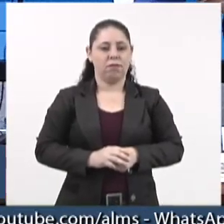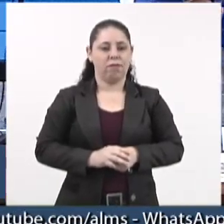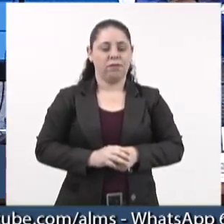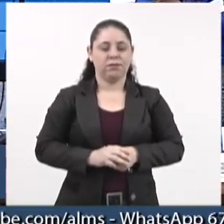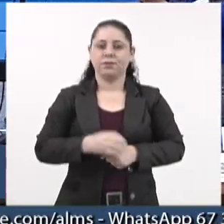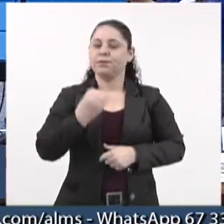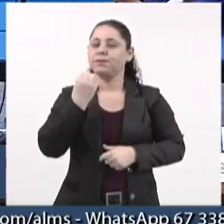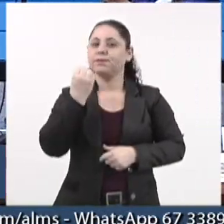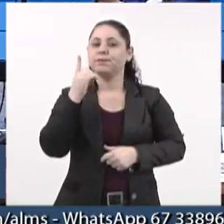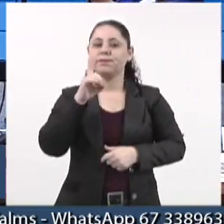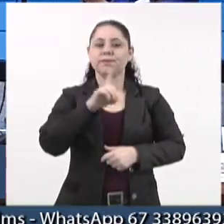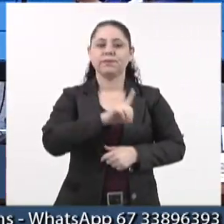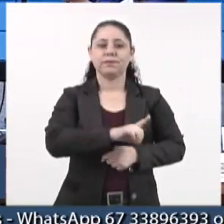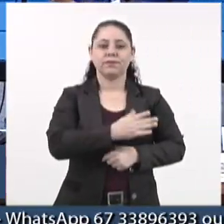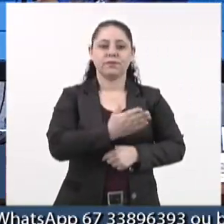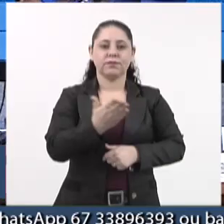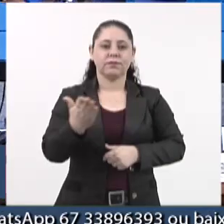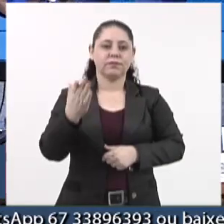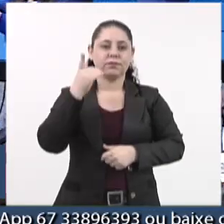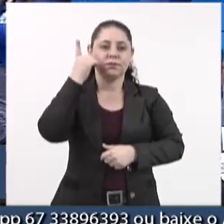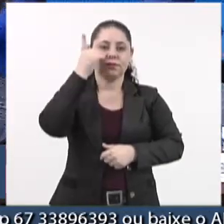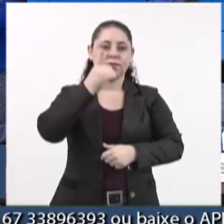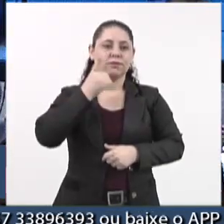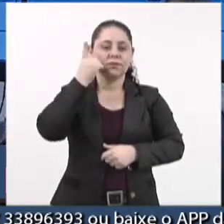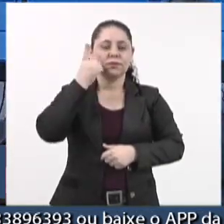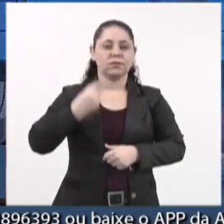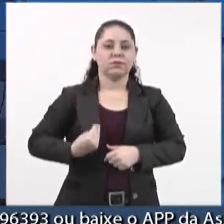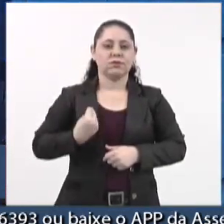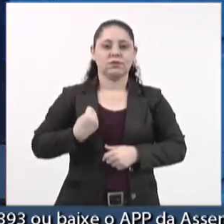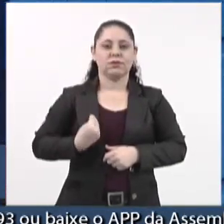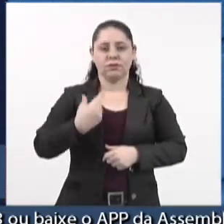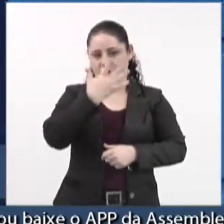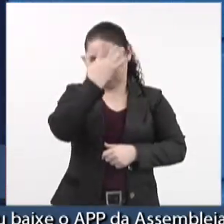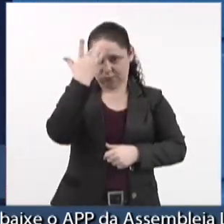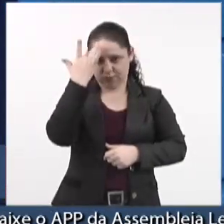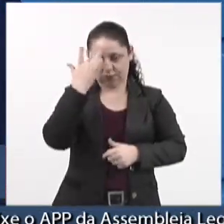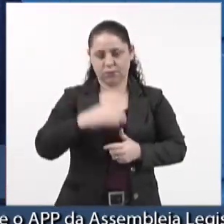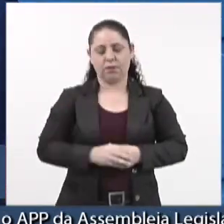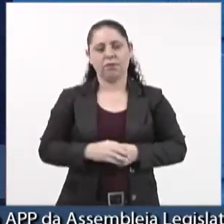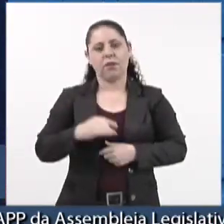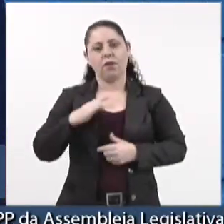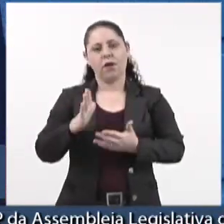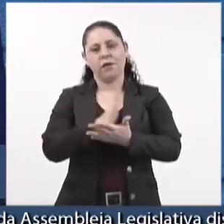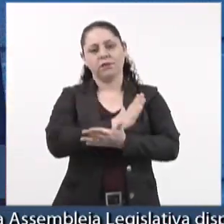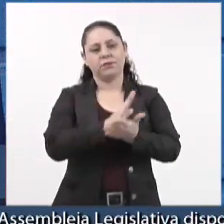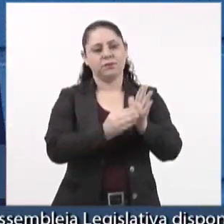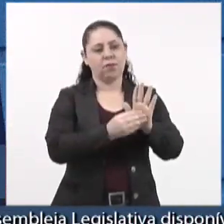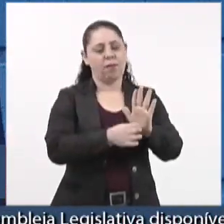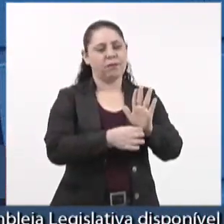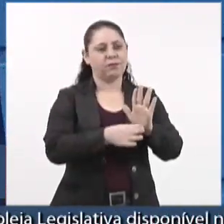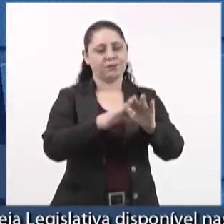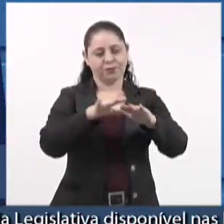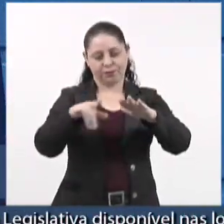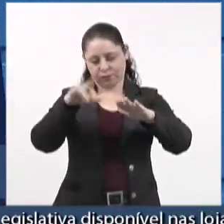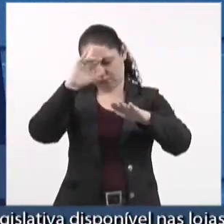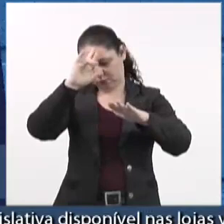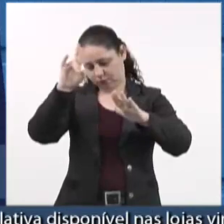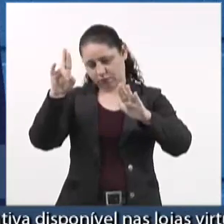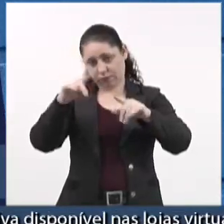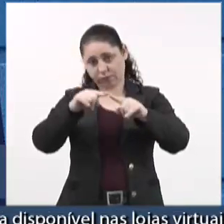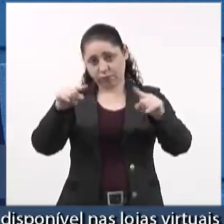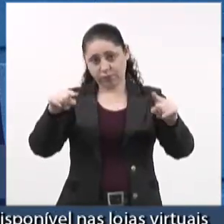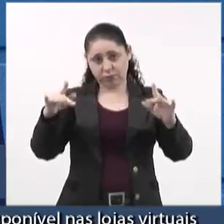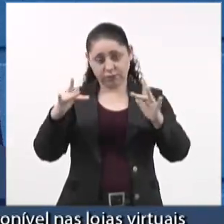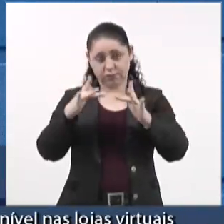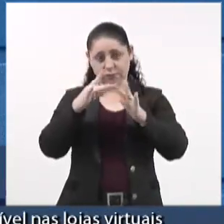Bom dia, Sr. Presidente, bom dia, nobres deputados, público aqui presente. Tenho aqui algumas indicações. Eu indico à mesa diretora, observada as